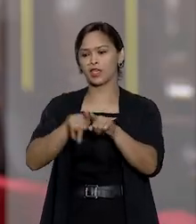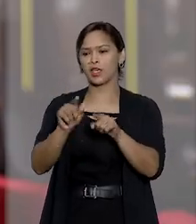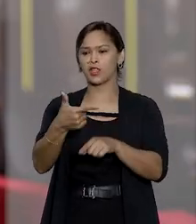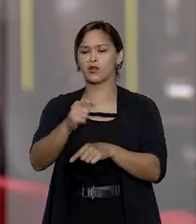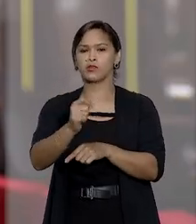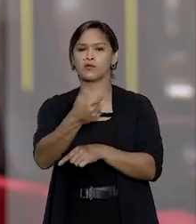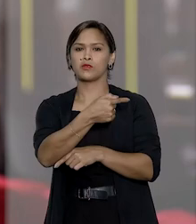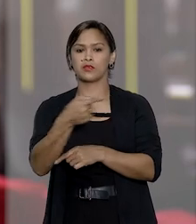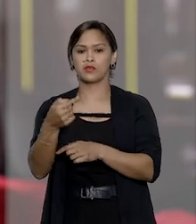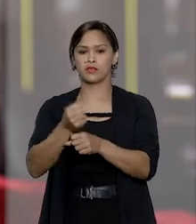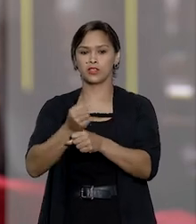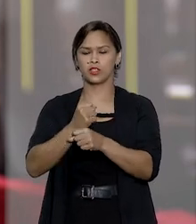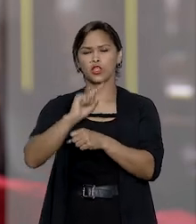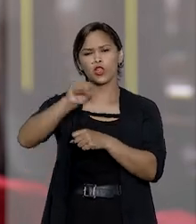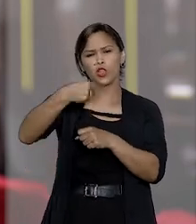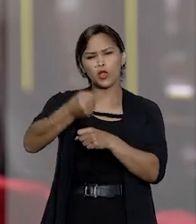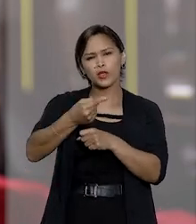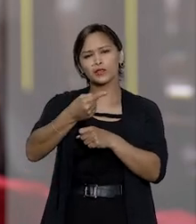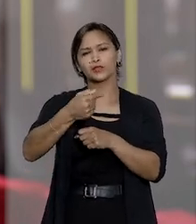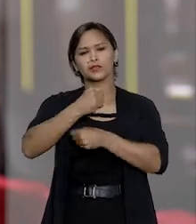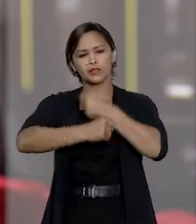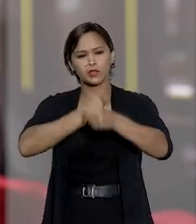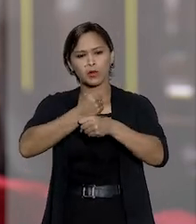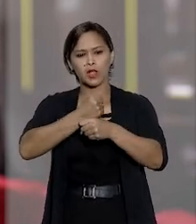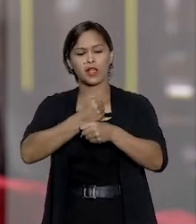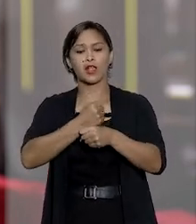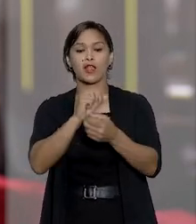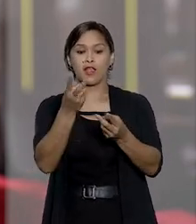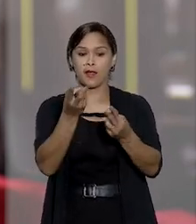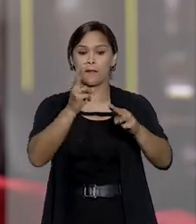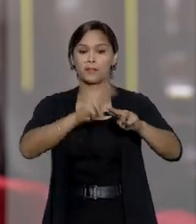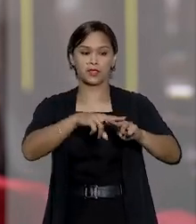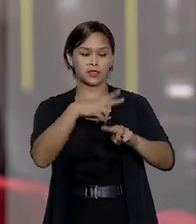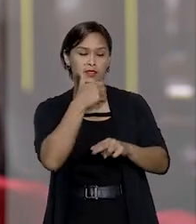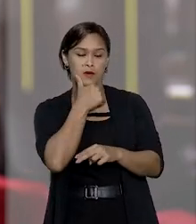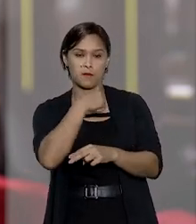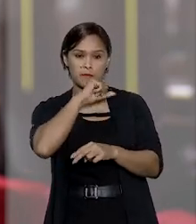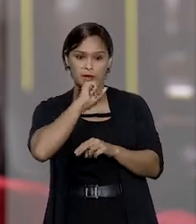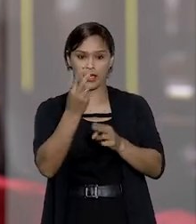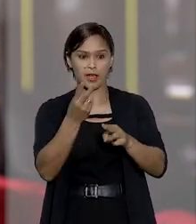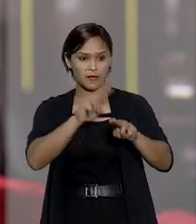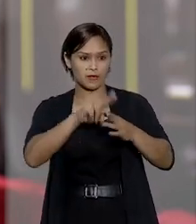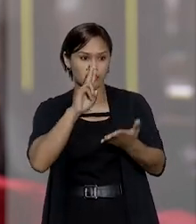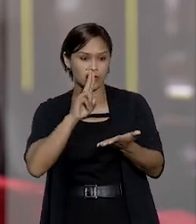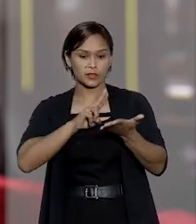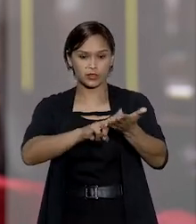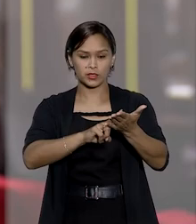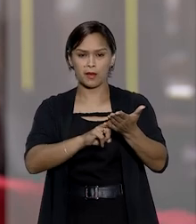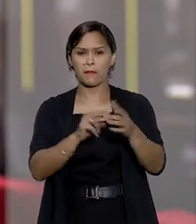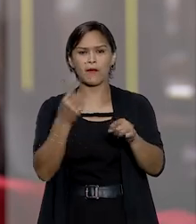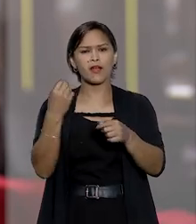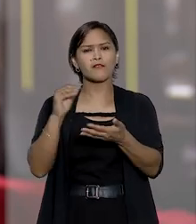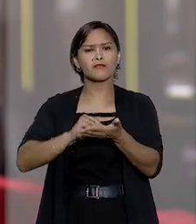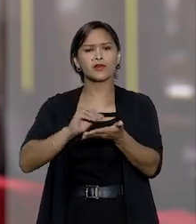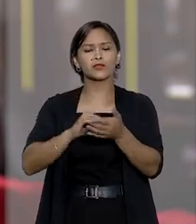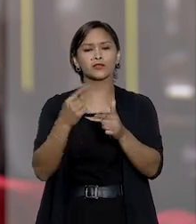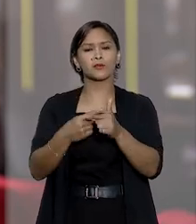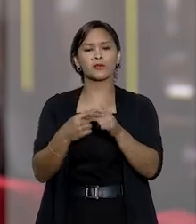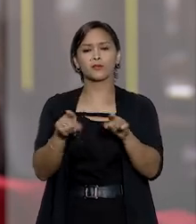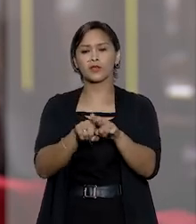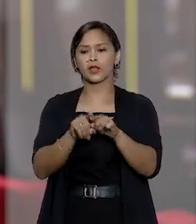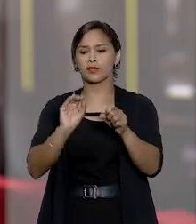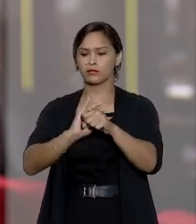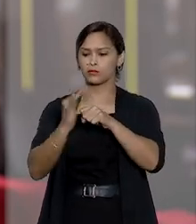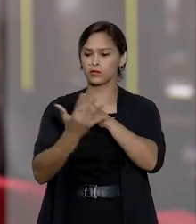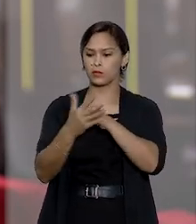2017. Dois anos depois, a prisão civil do pai foi decretada. Contudo, o mandado de prisão não havia sido cumprido em virtude da